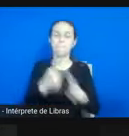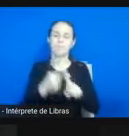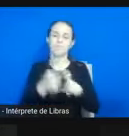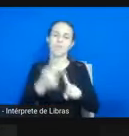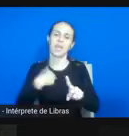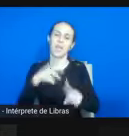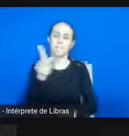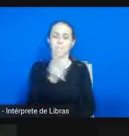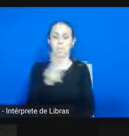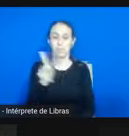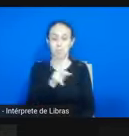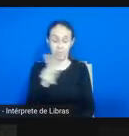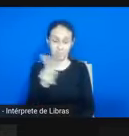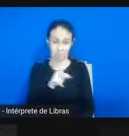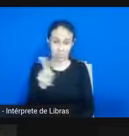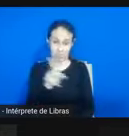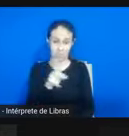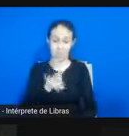Everest de papel.